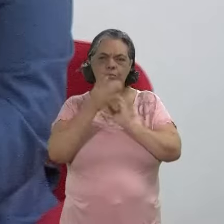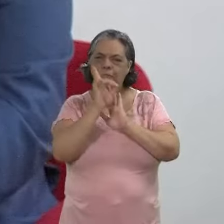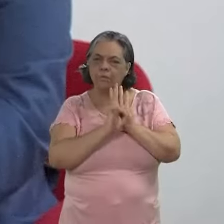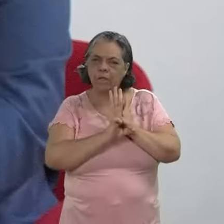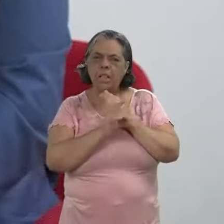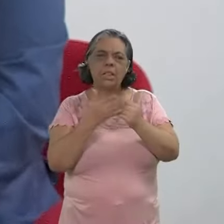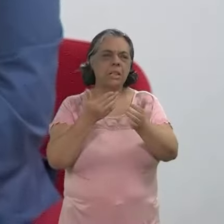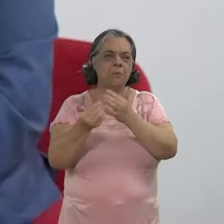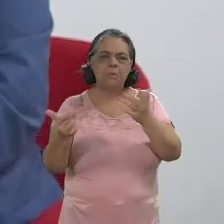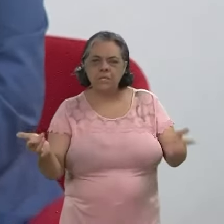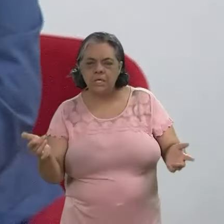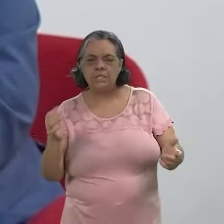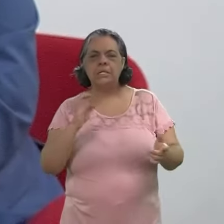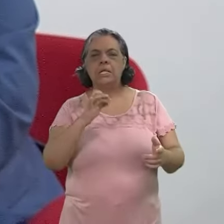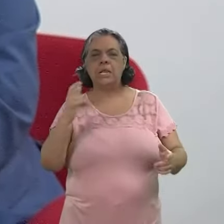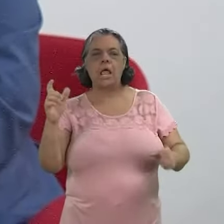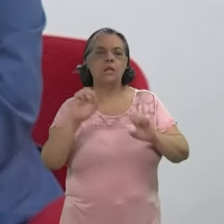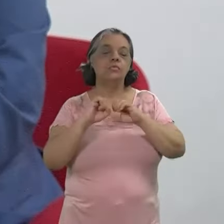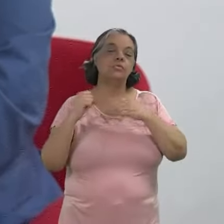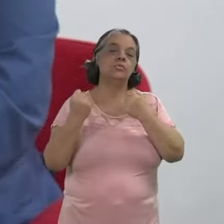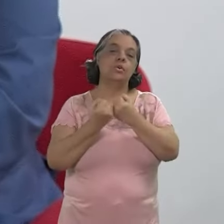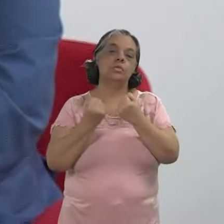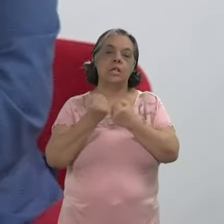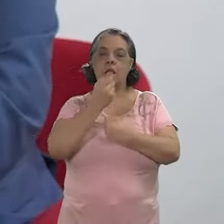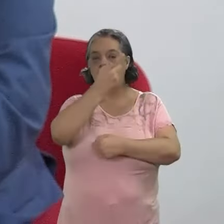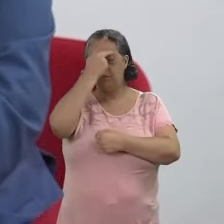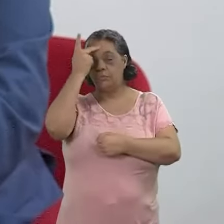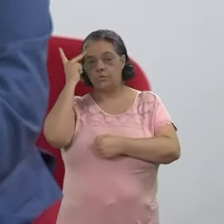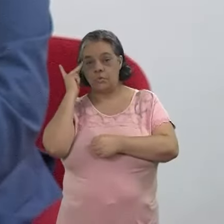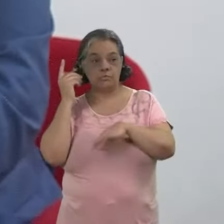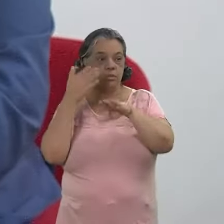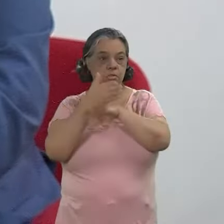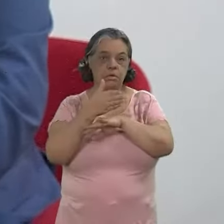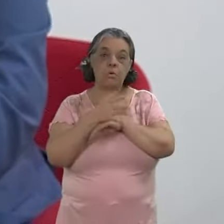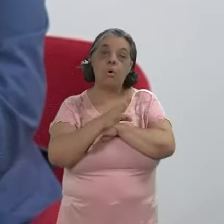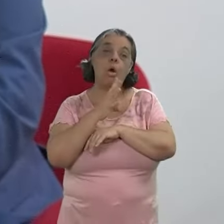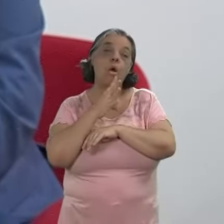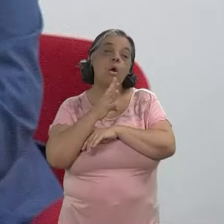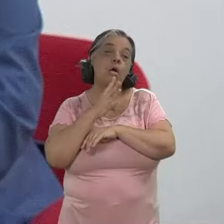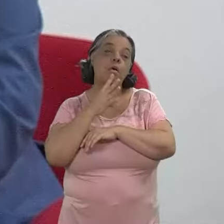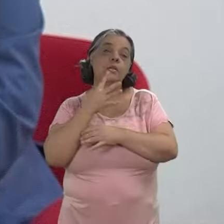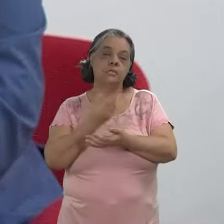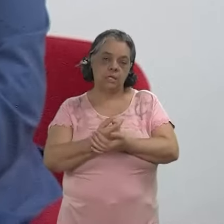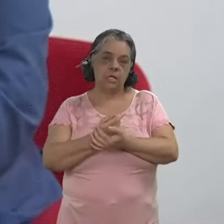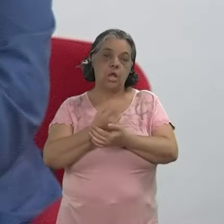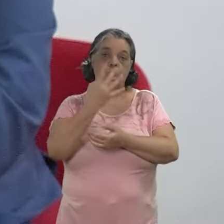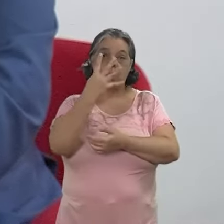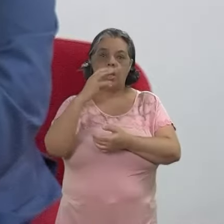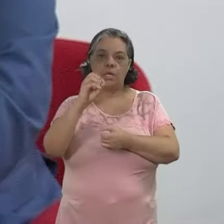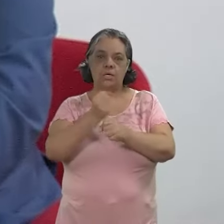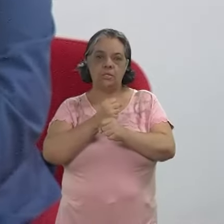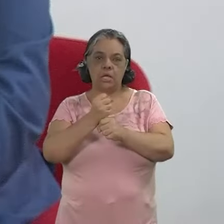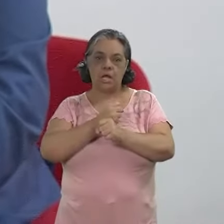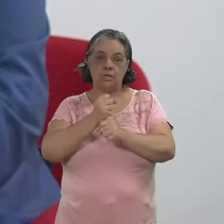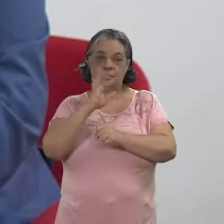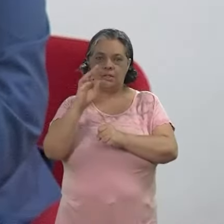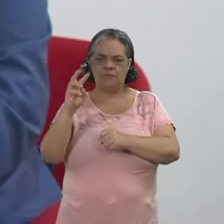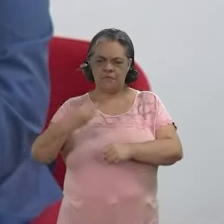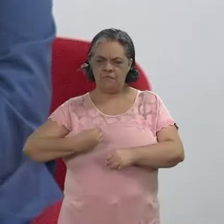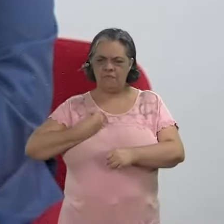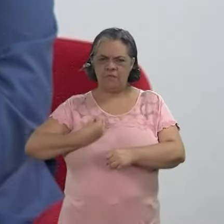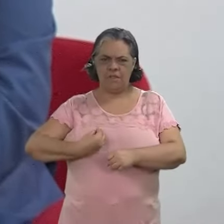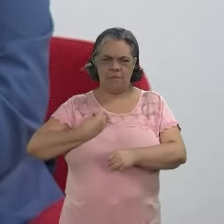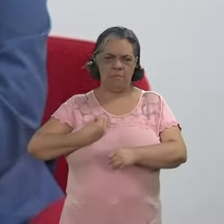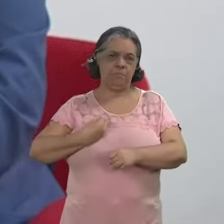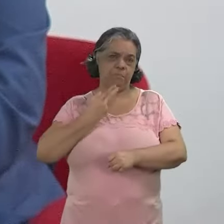direito fundamental, independente de classe social, as pessoas precisam acessar, porque elas precisam se reconhecer. Veja aí, 40 anos de TV Viva,